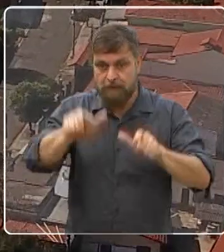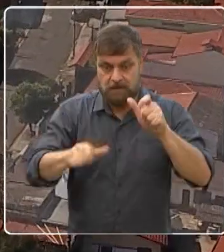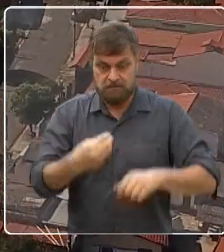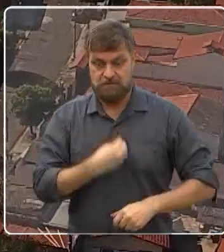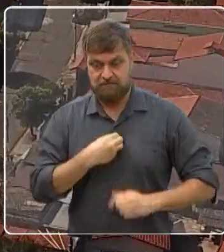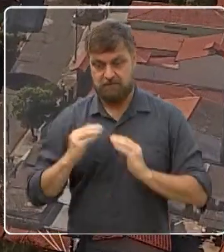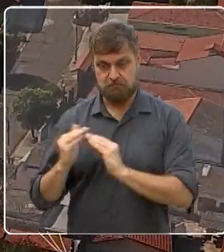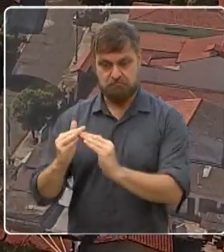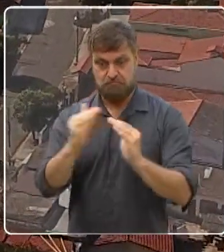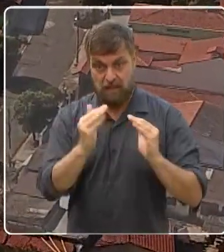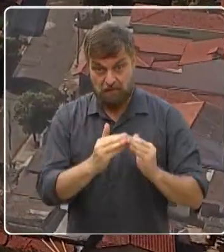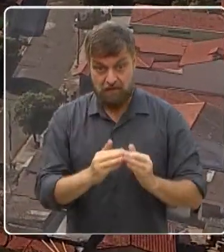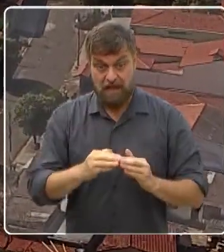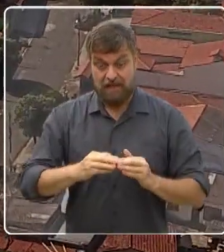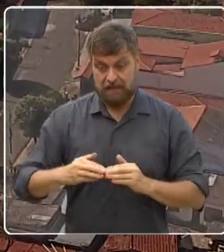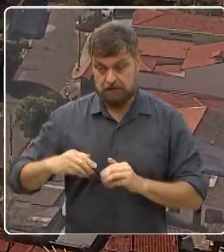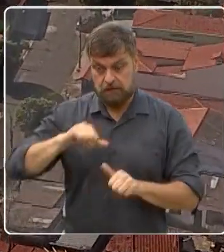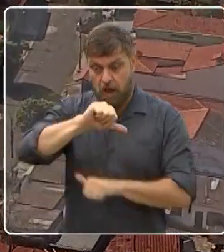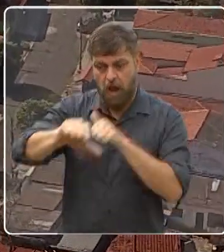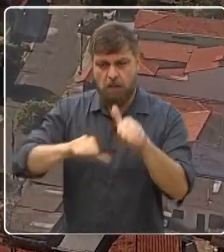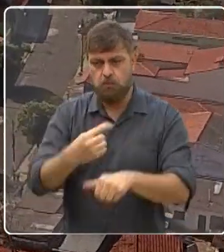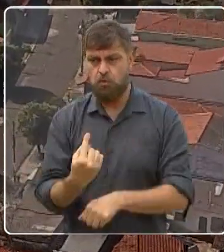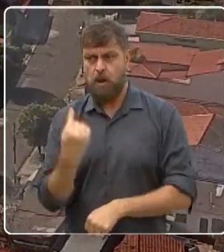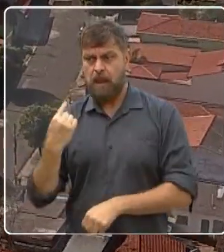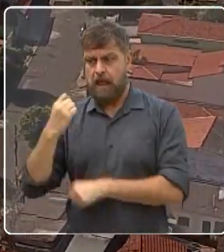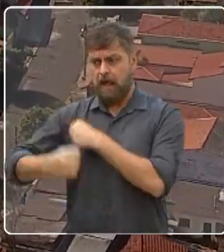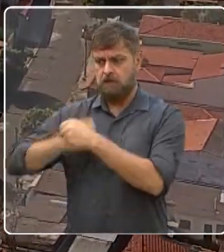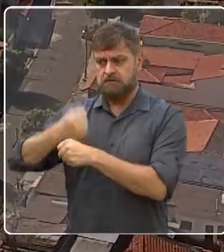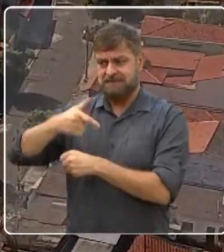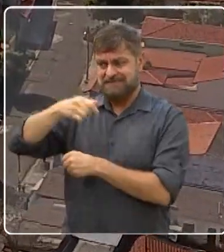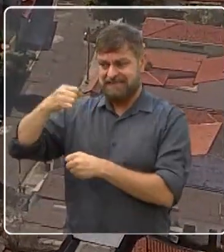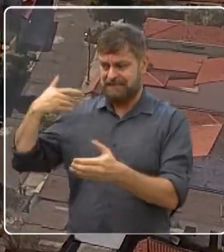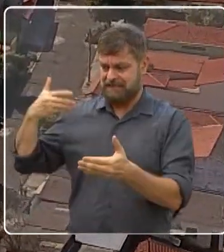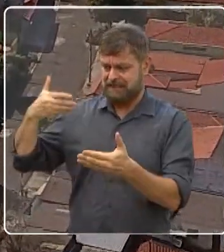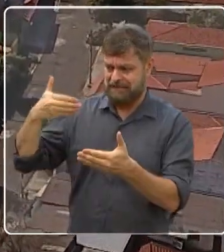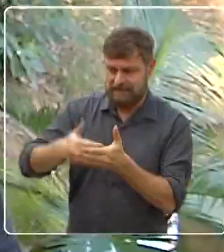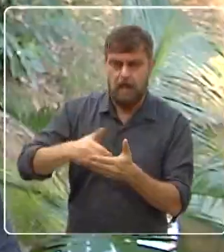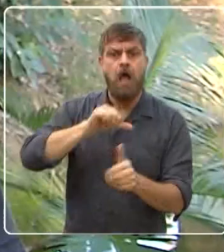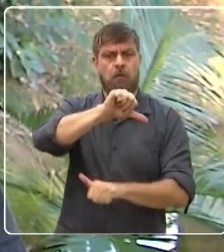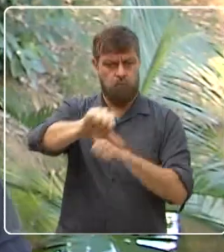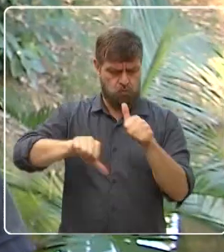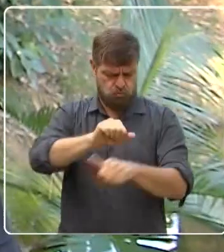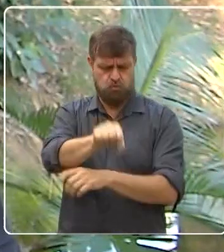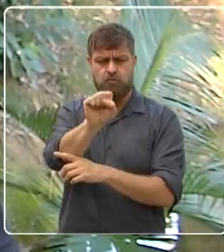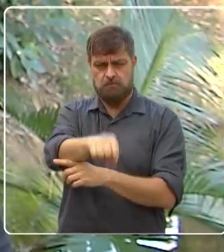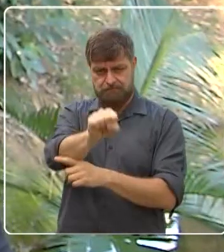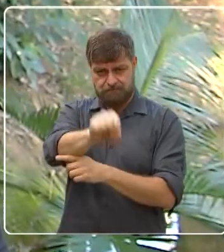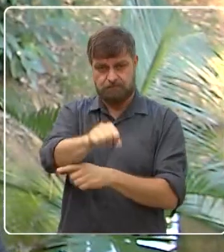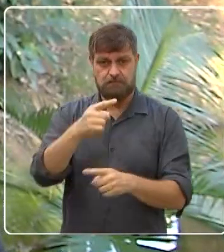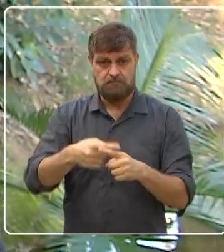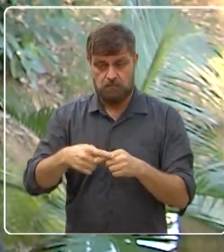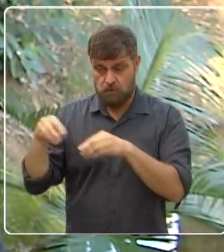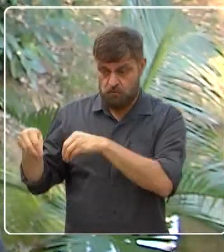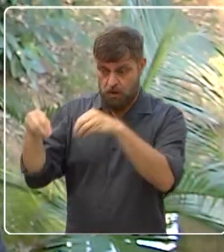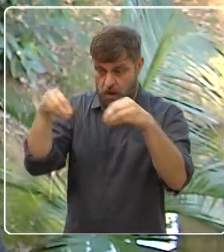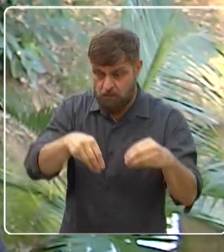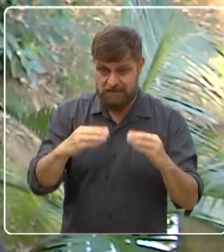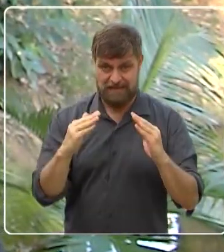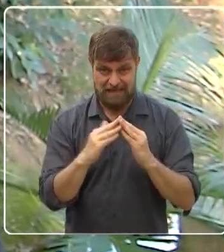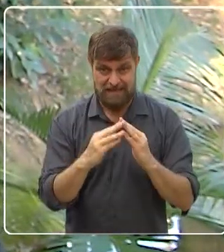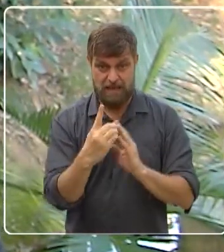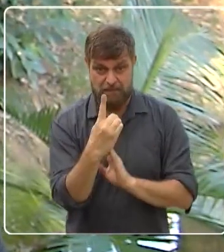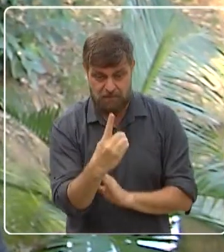Quanta coisa mudou por aqui desde o final dos anos 70! Lá pra cá mudou muita coisa. Porque quando eu mudei pra cá, em